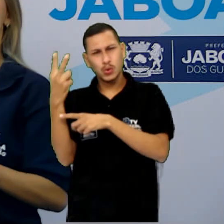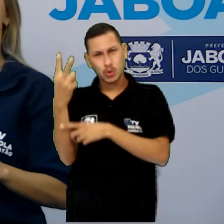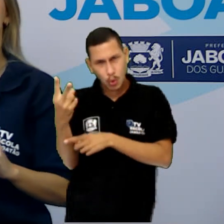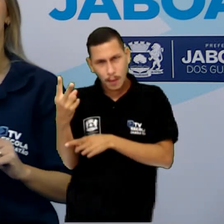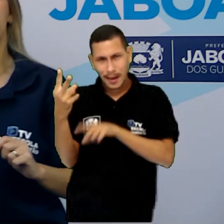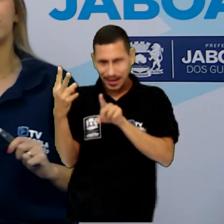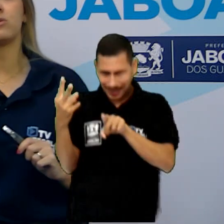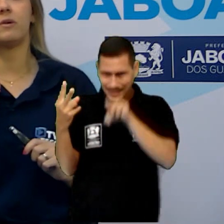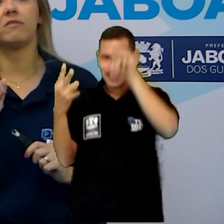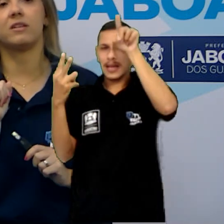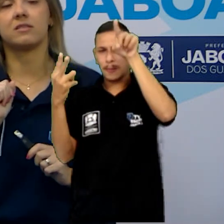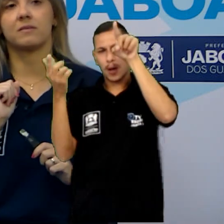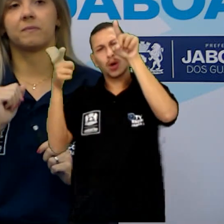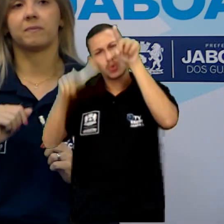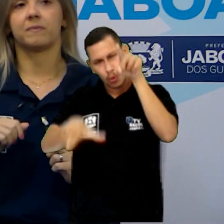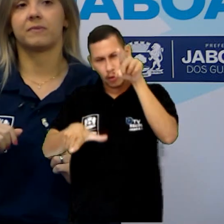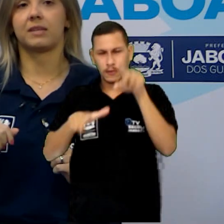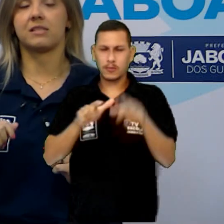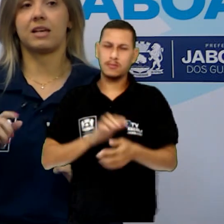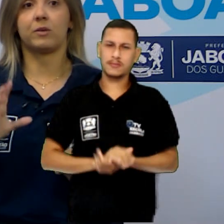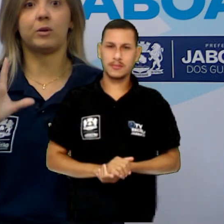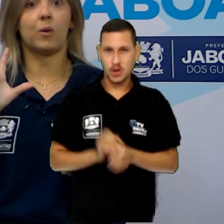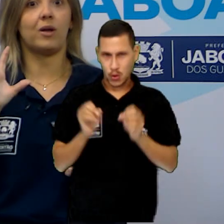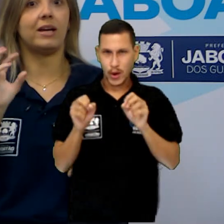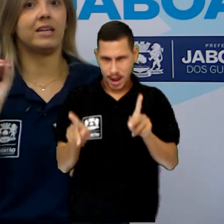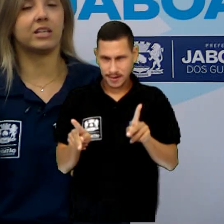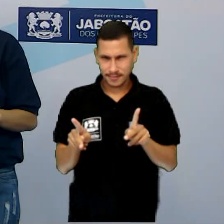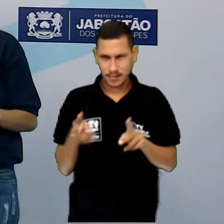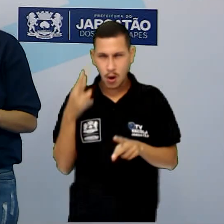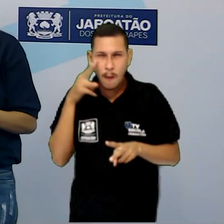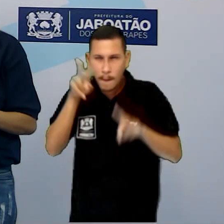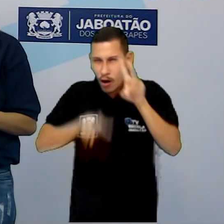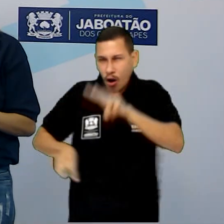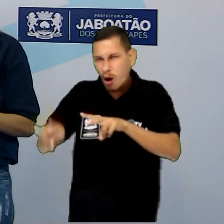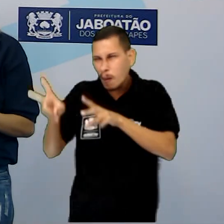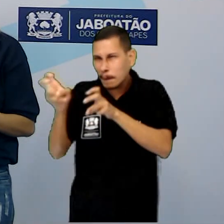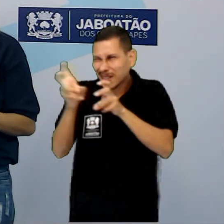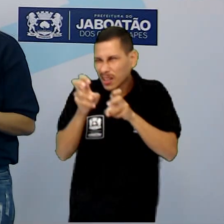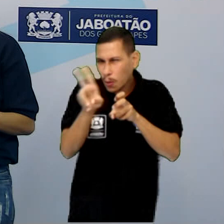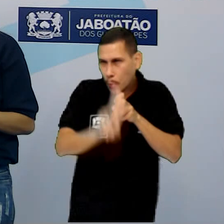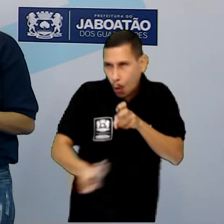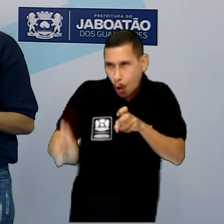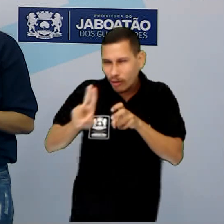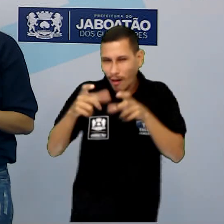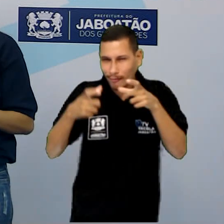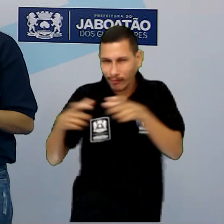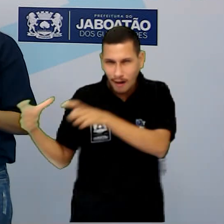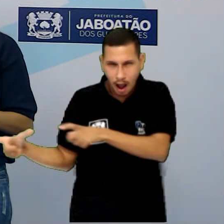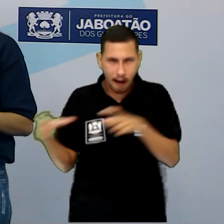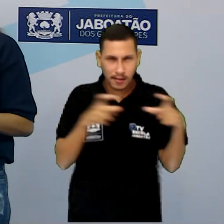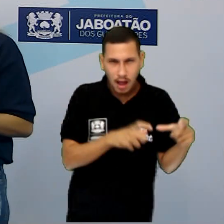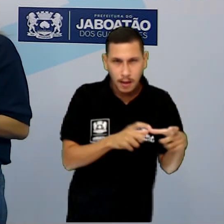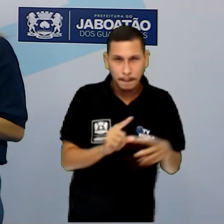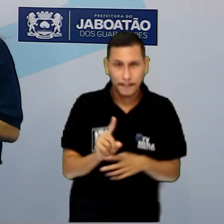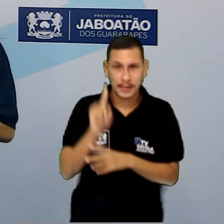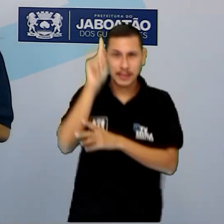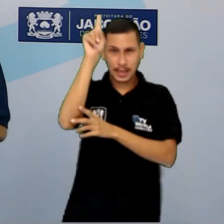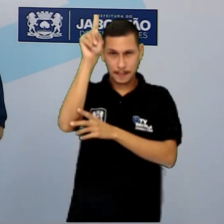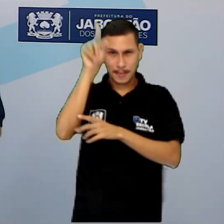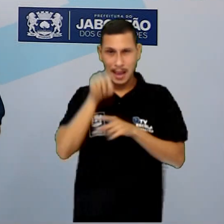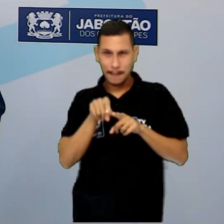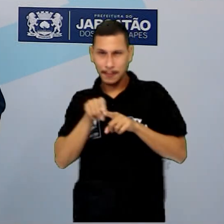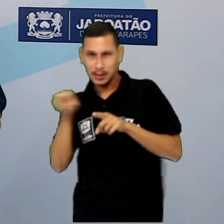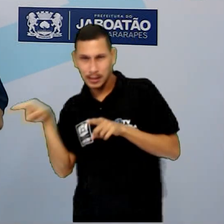cima mais uma vez. Tá certo? Então, olha aí que a gente usou a lateralidade, não é? Pra cima, ao